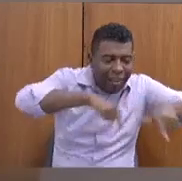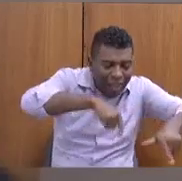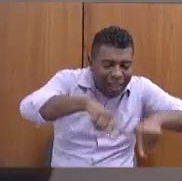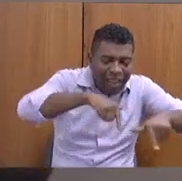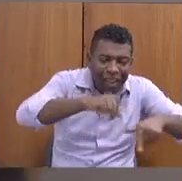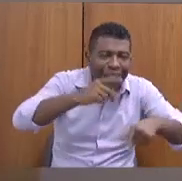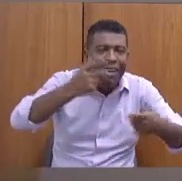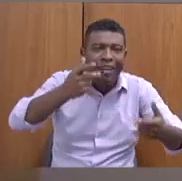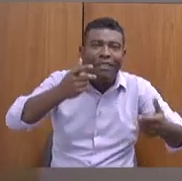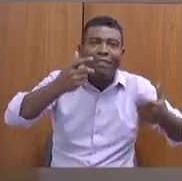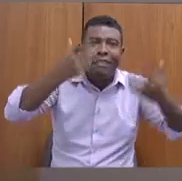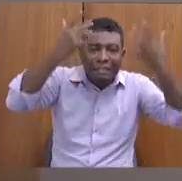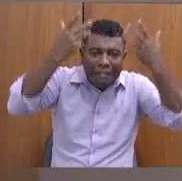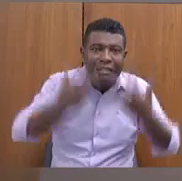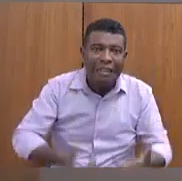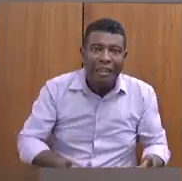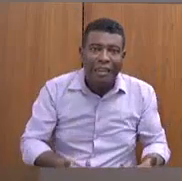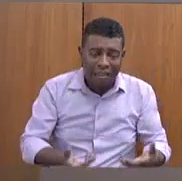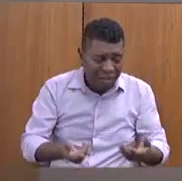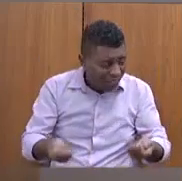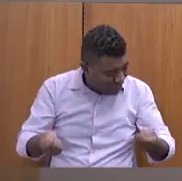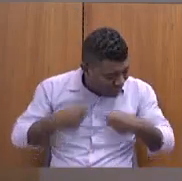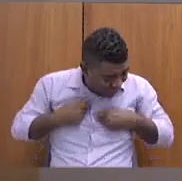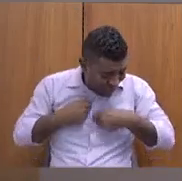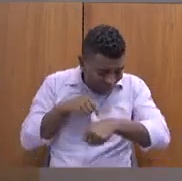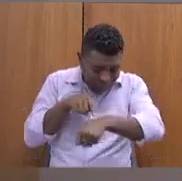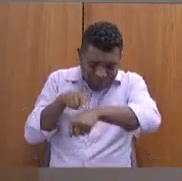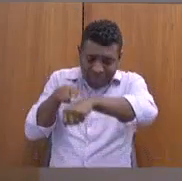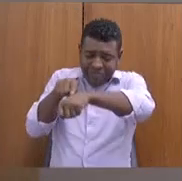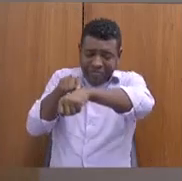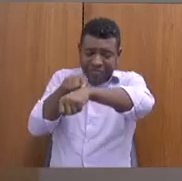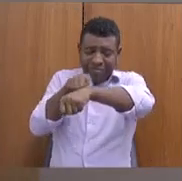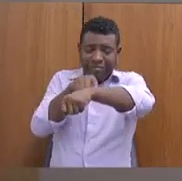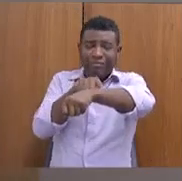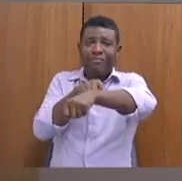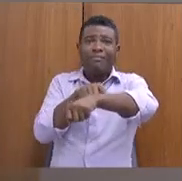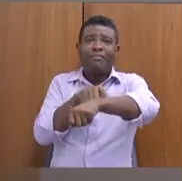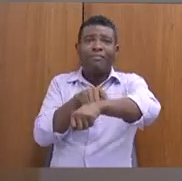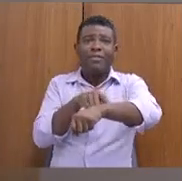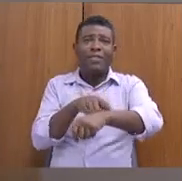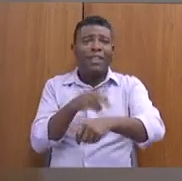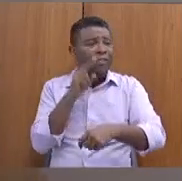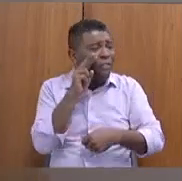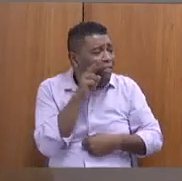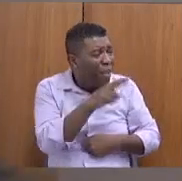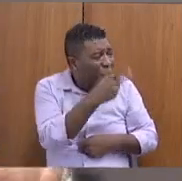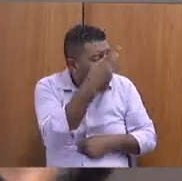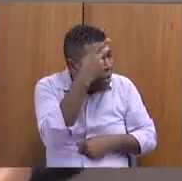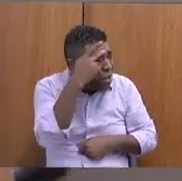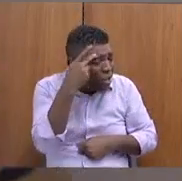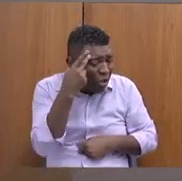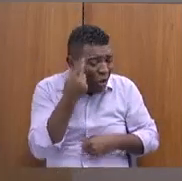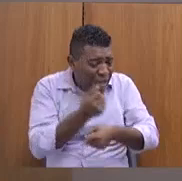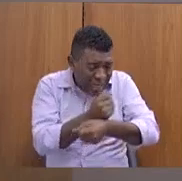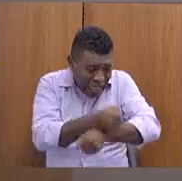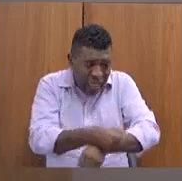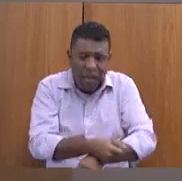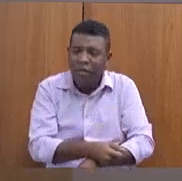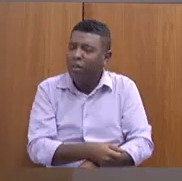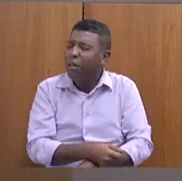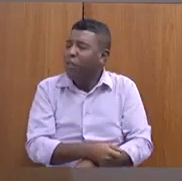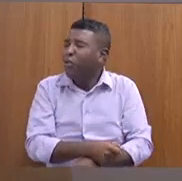que me arrepiam, acho assim, é repugnante você ver uma pessoa ser escravizada. Às vezes, não tem um